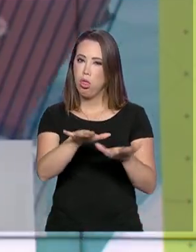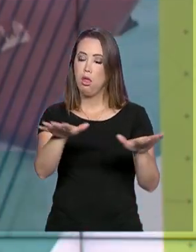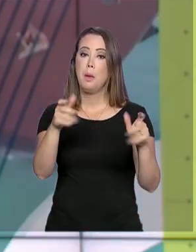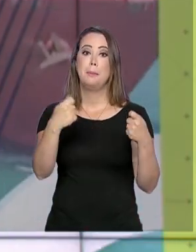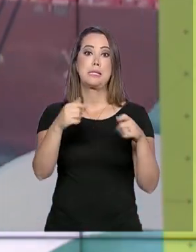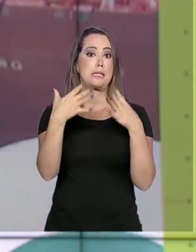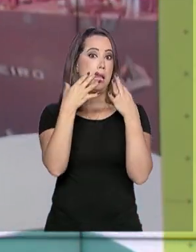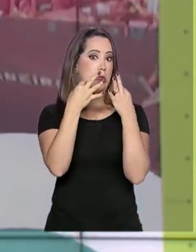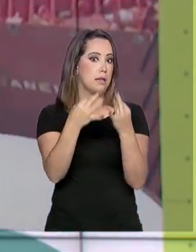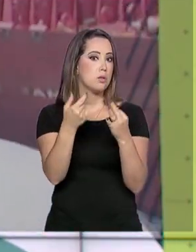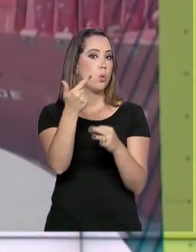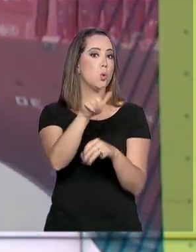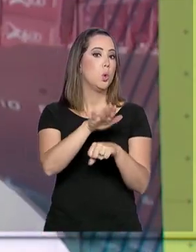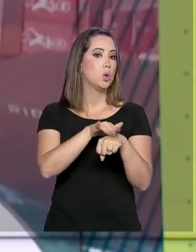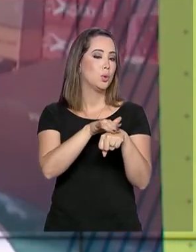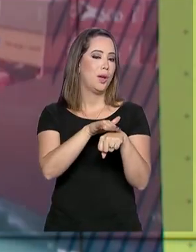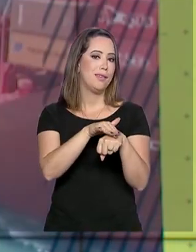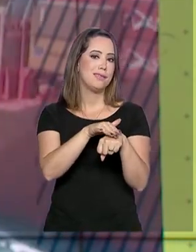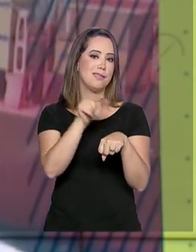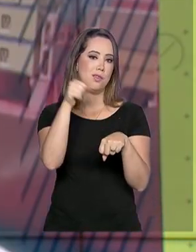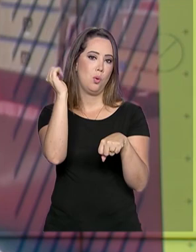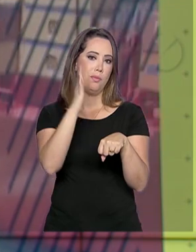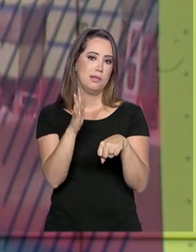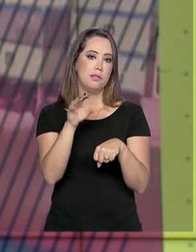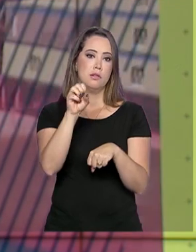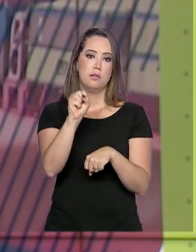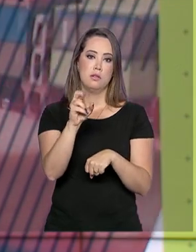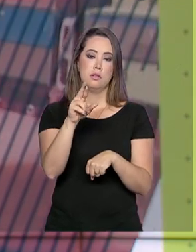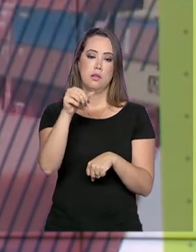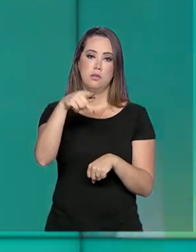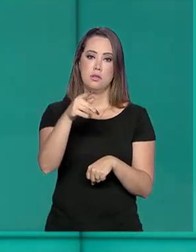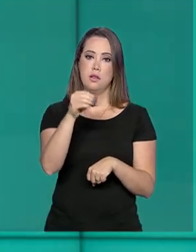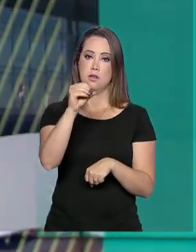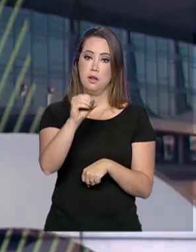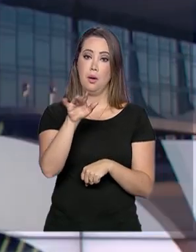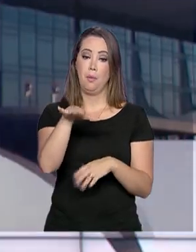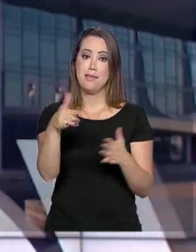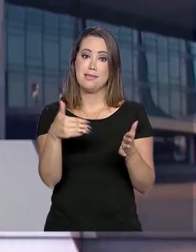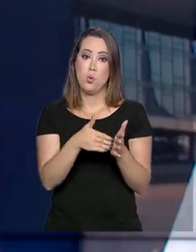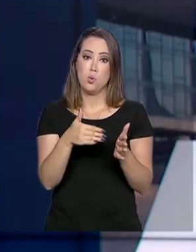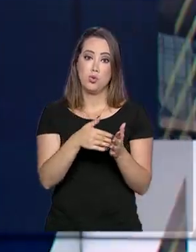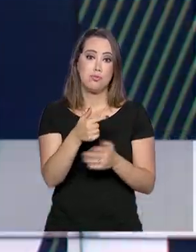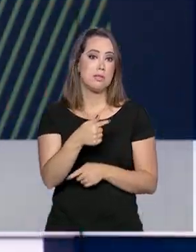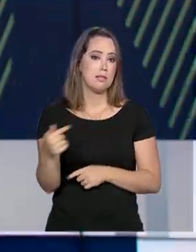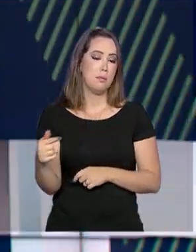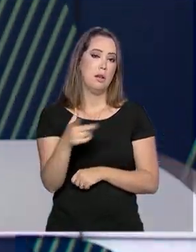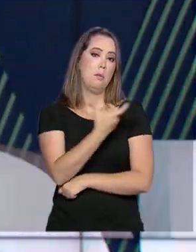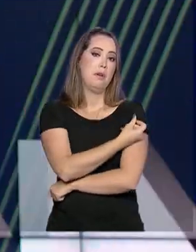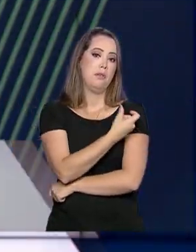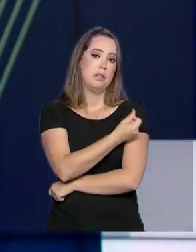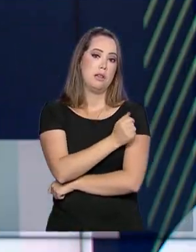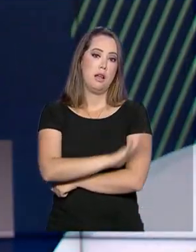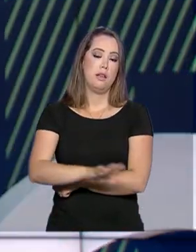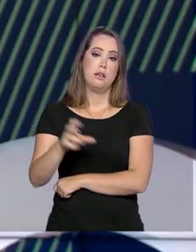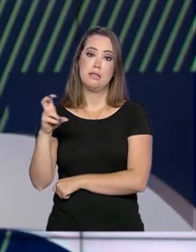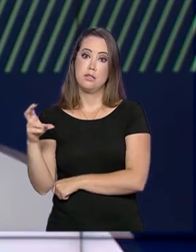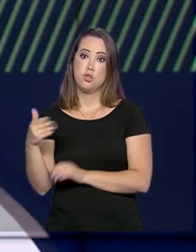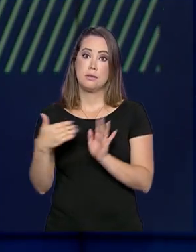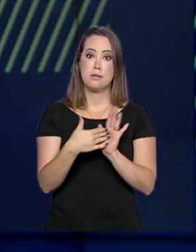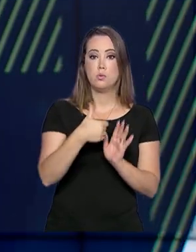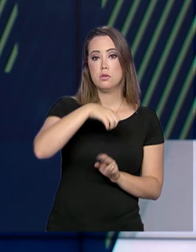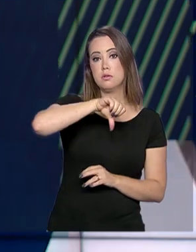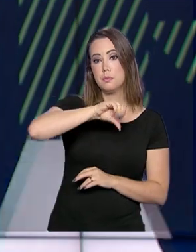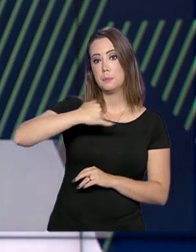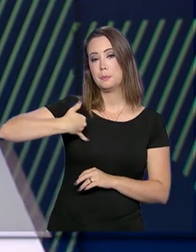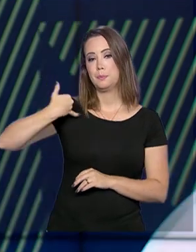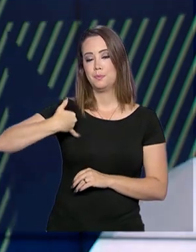que circula aqui no país, o sarampo. E essa é a última semana para vacinar crianças e jovens de 5 a 19